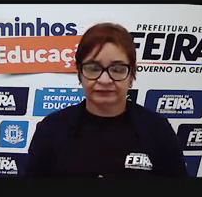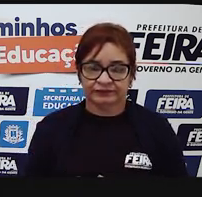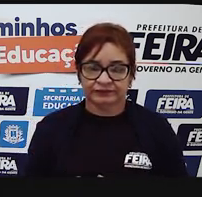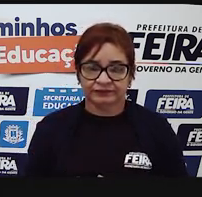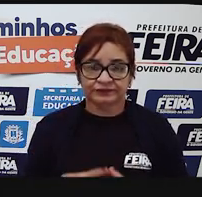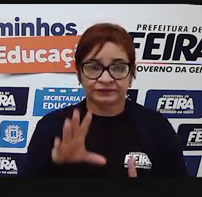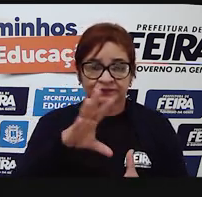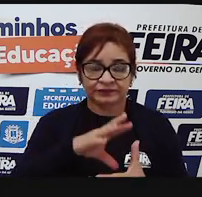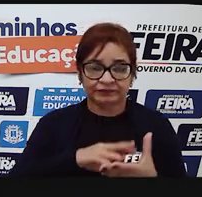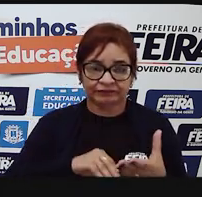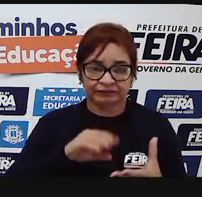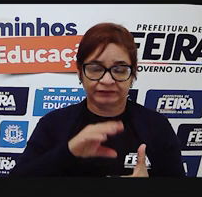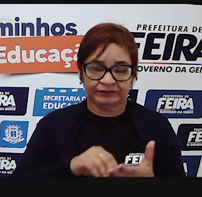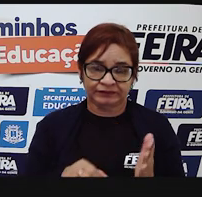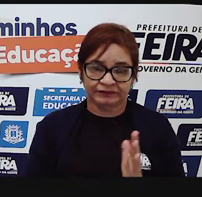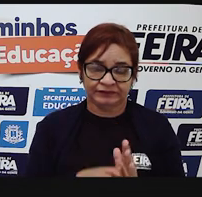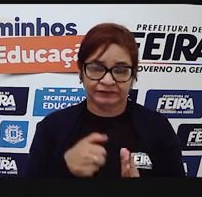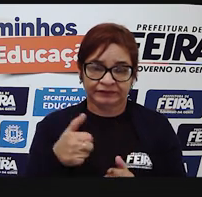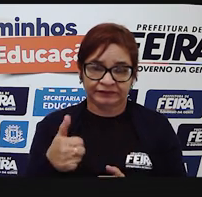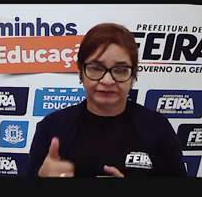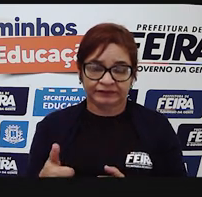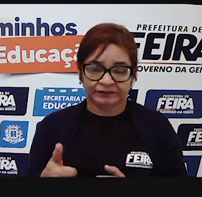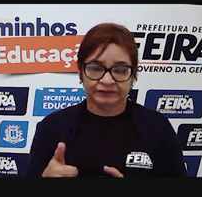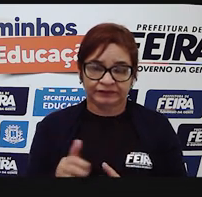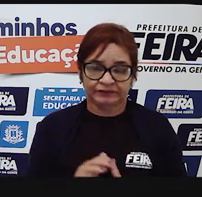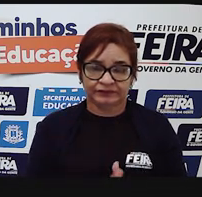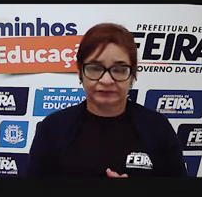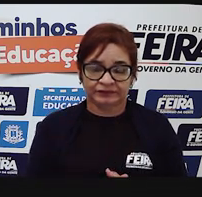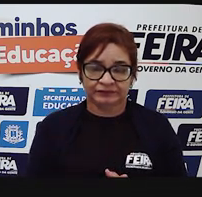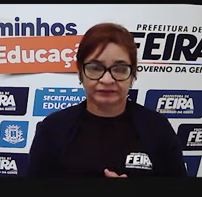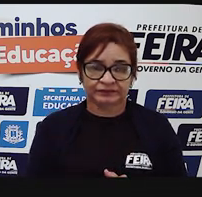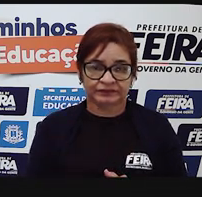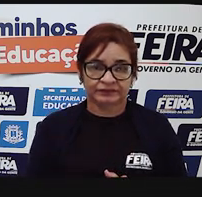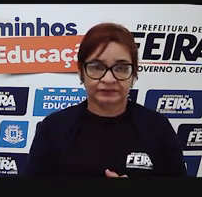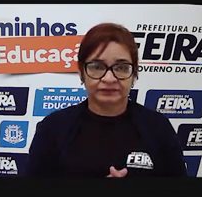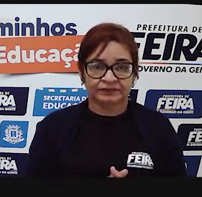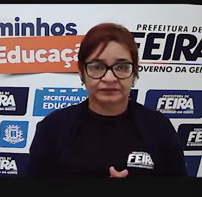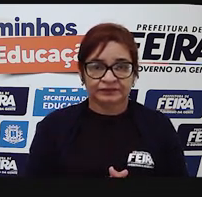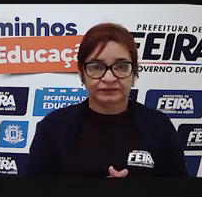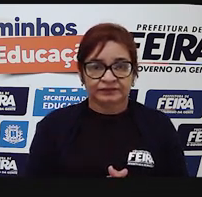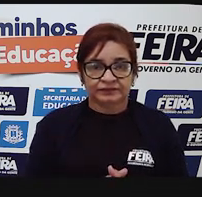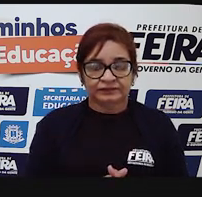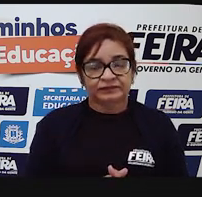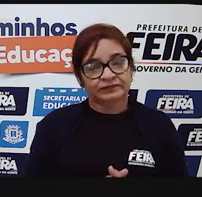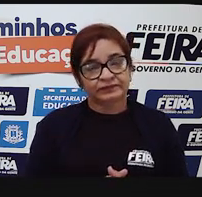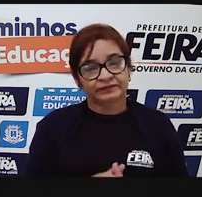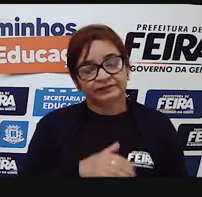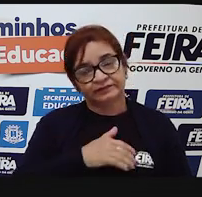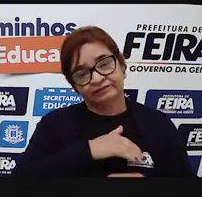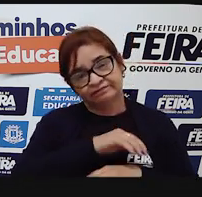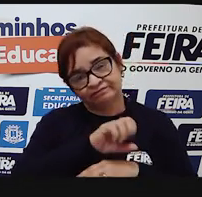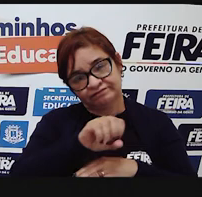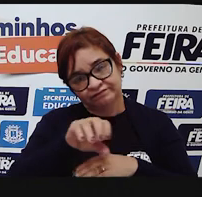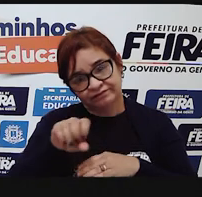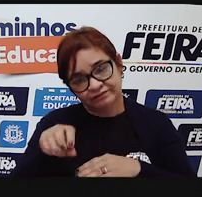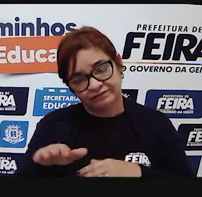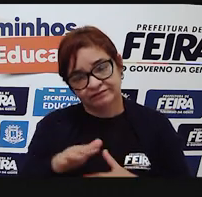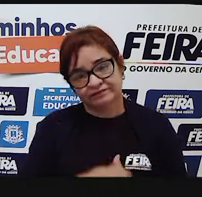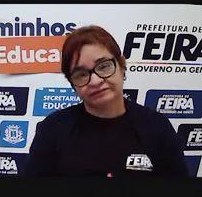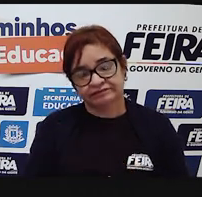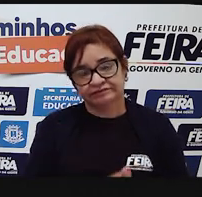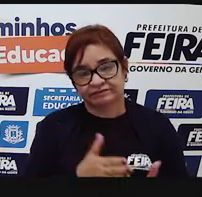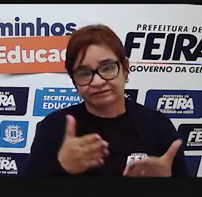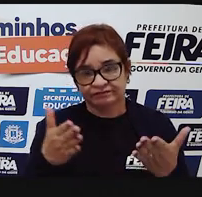réplicas do primeiro bilhete que viralizou pela internet. Senhores e senhoras